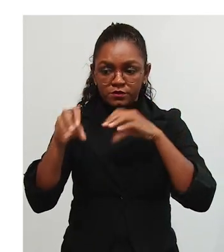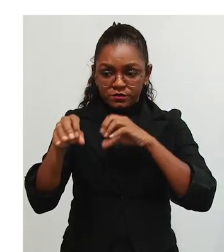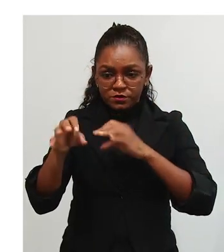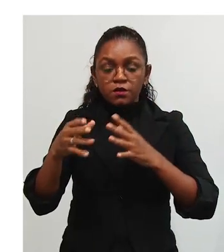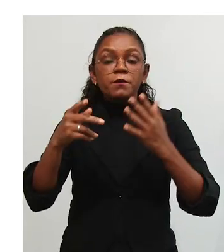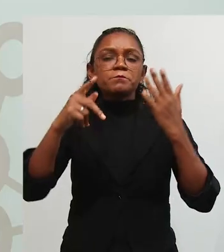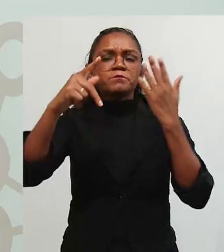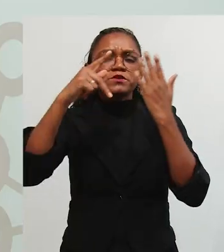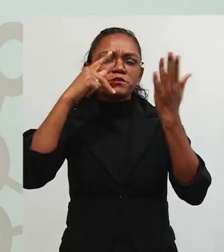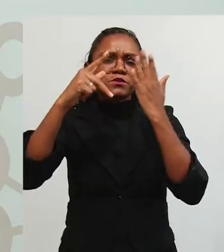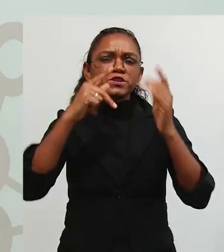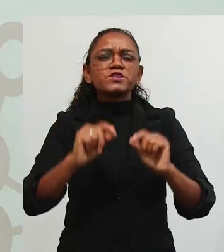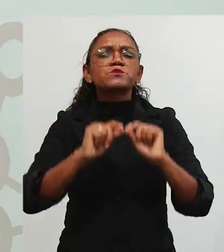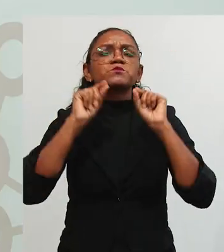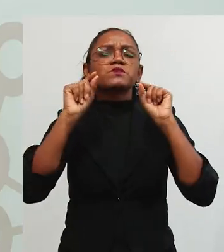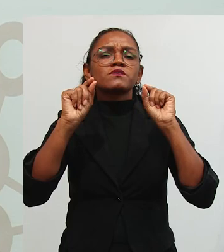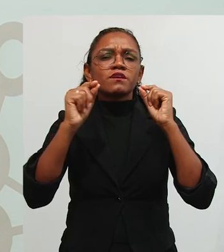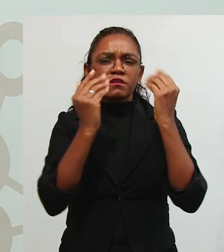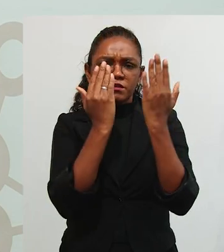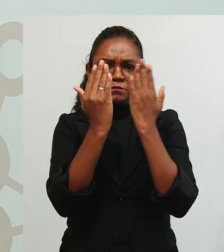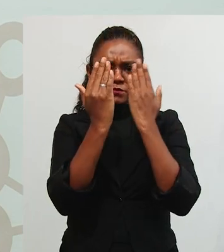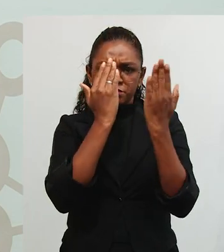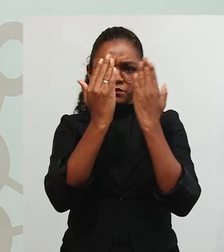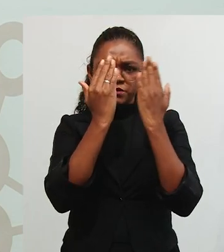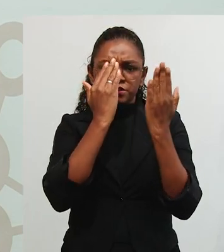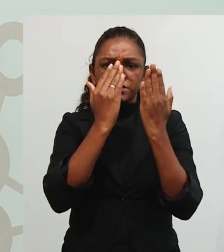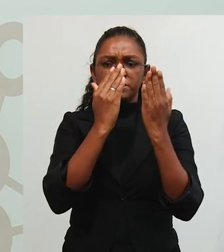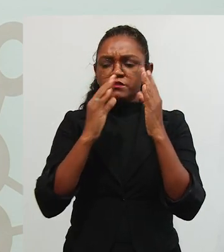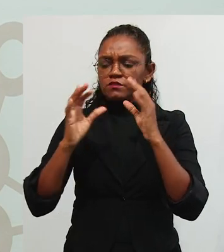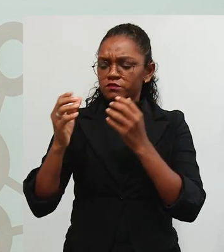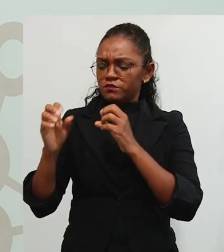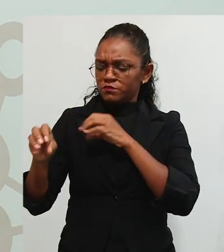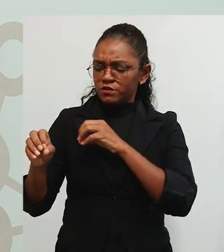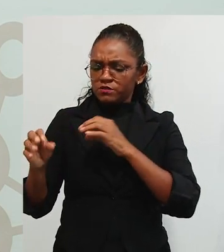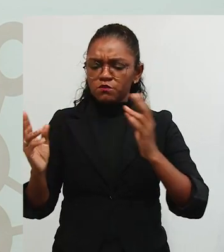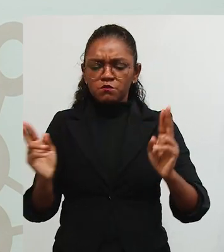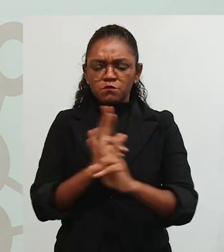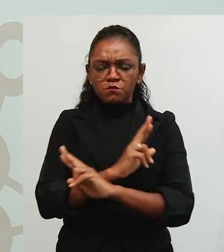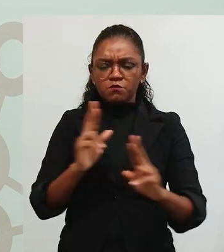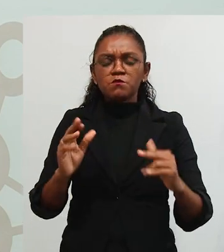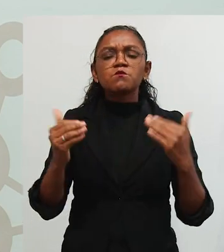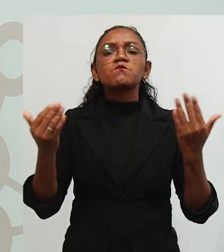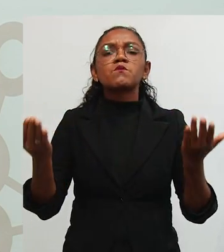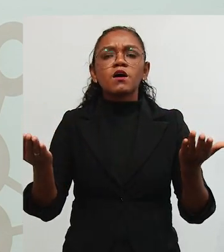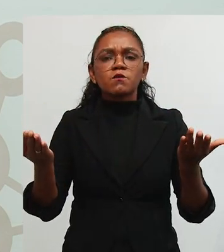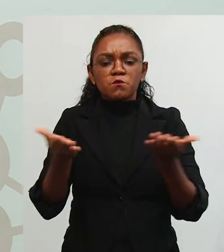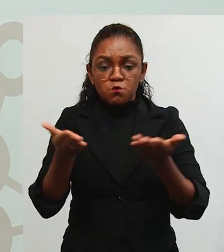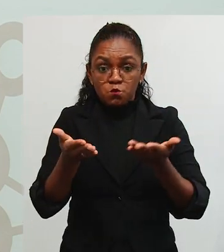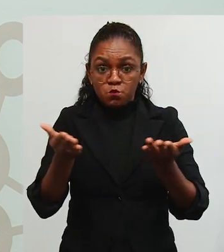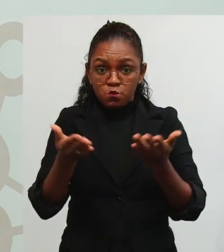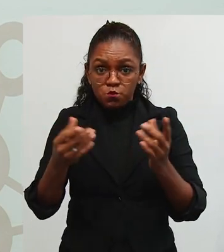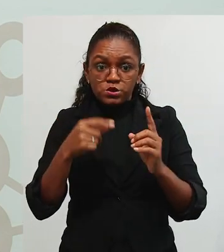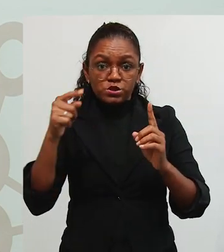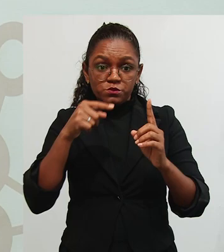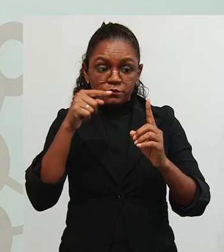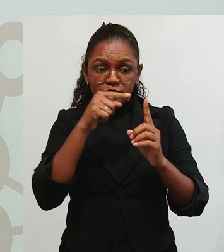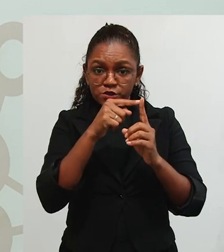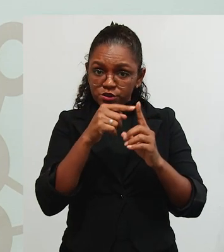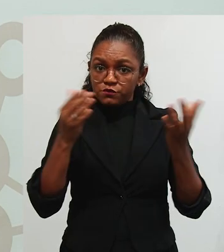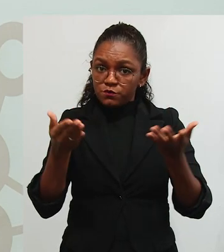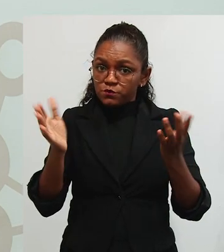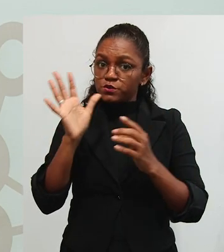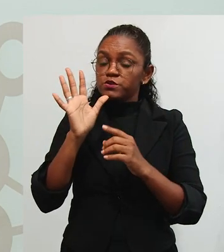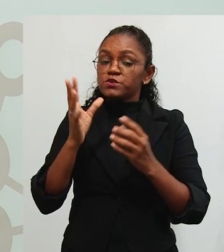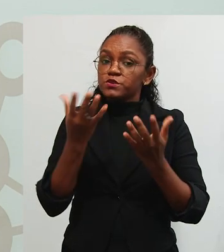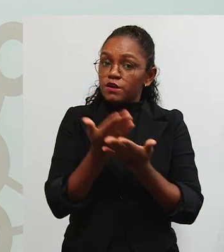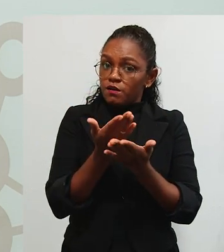a gente vai pensar o que é psicologia, né? Para pensar a relação entre psicologia e educação. É nesse ponto que nós estamos nesse momento